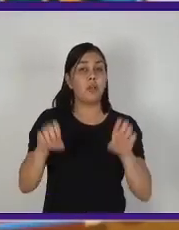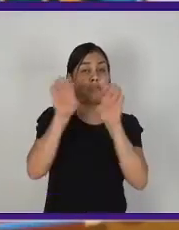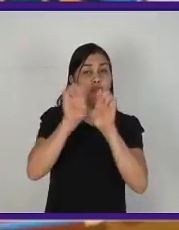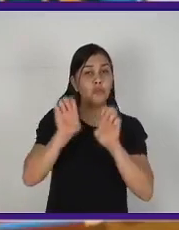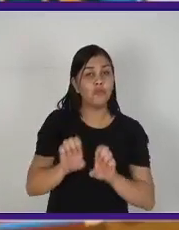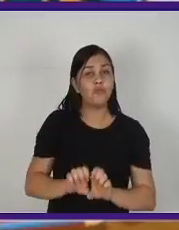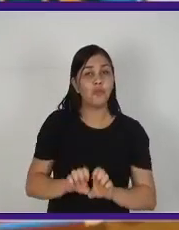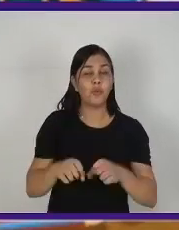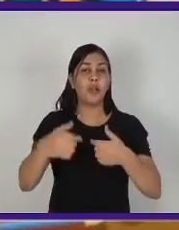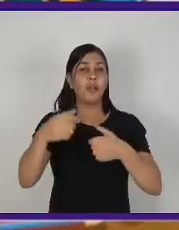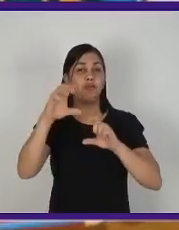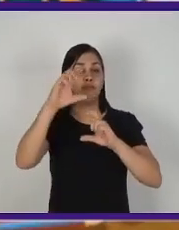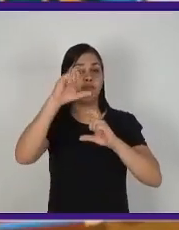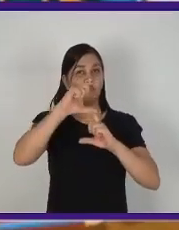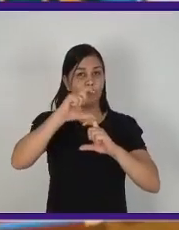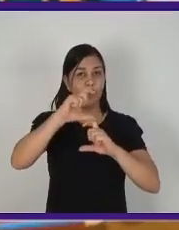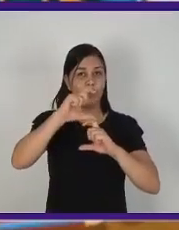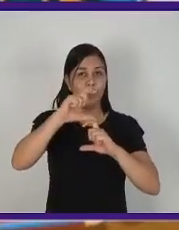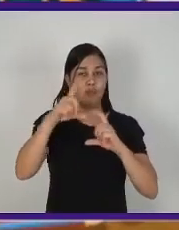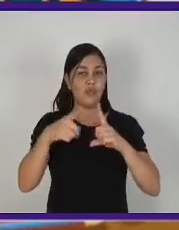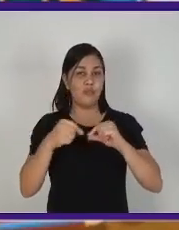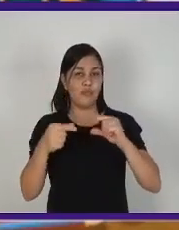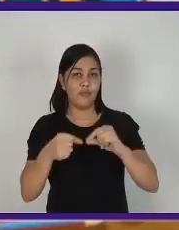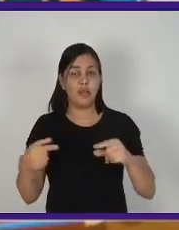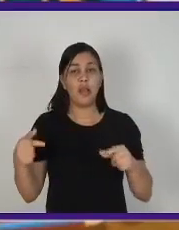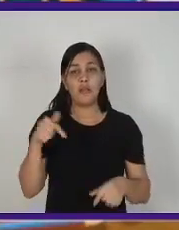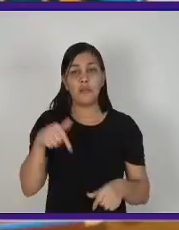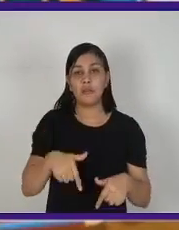agrada muito os jovens aqui do Brasil.